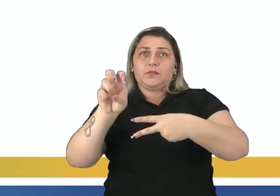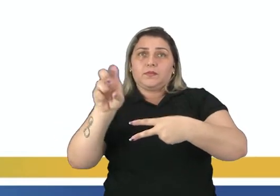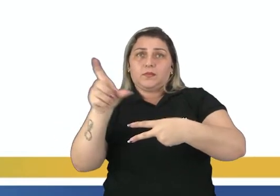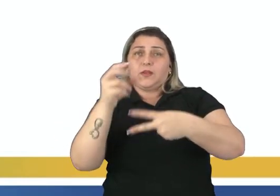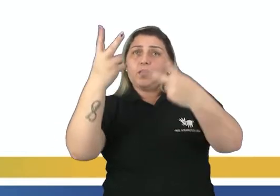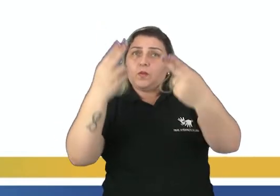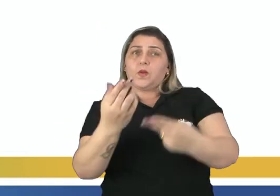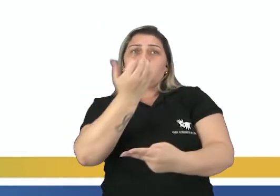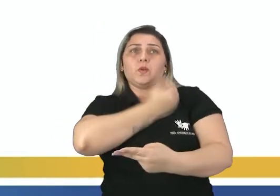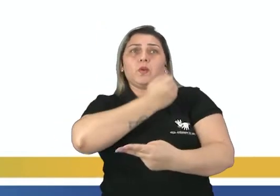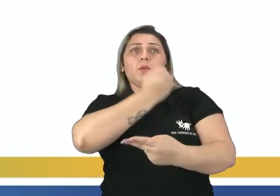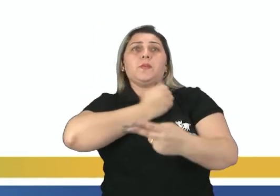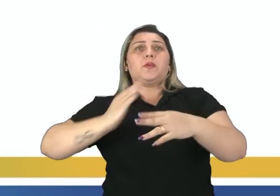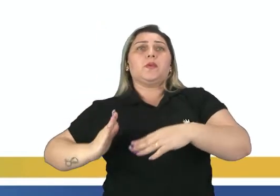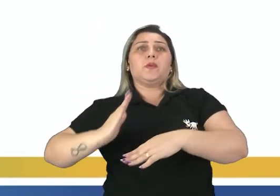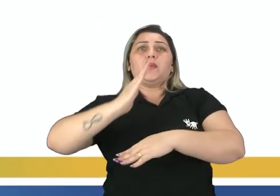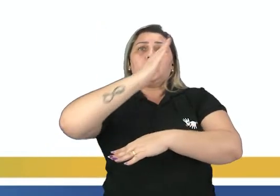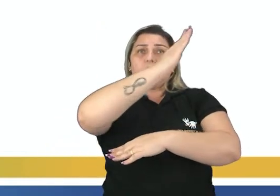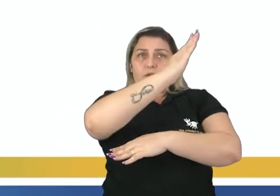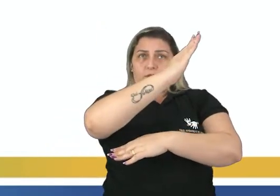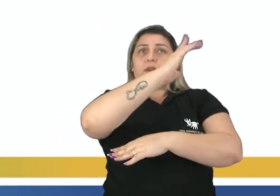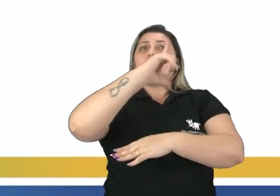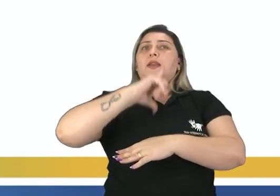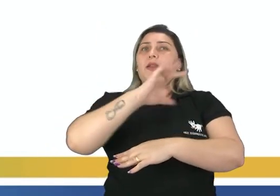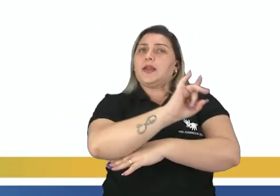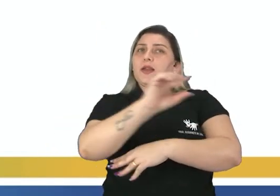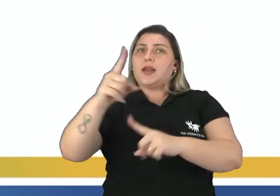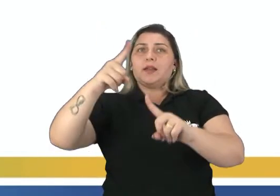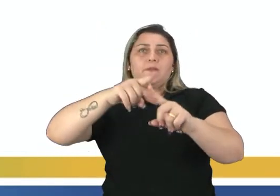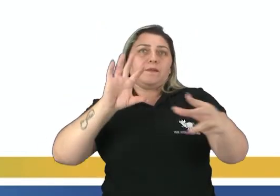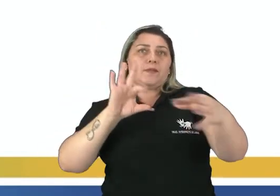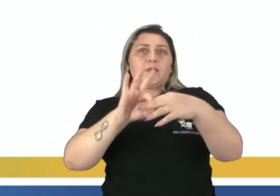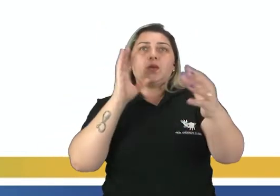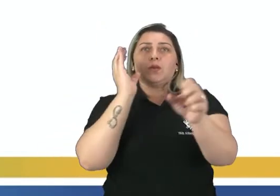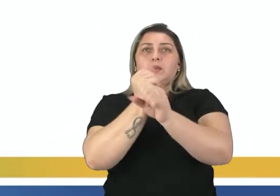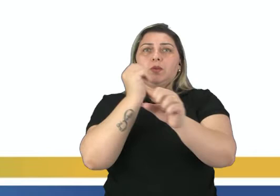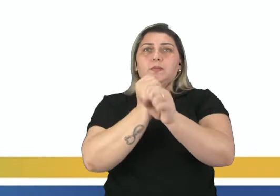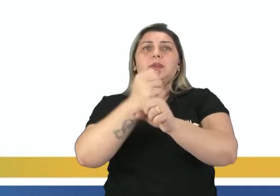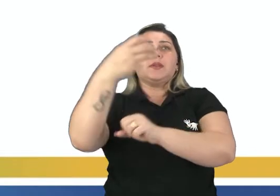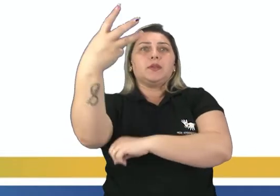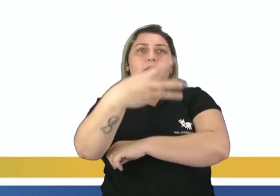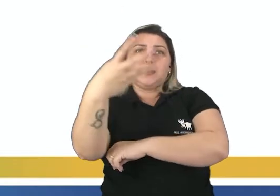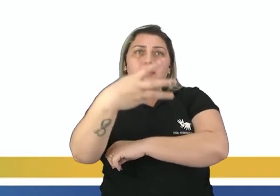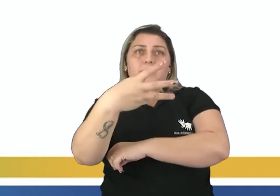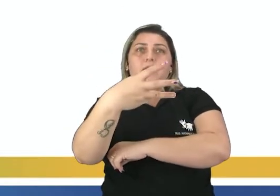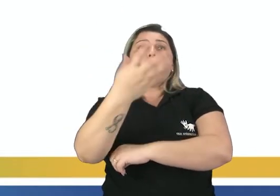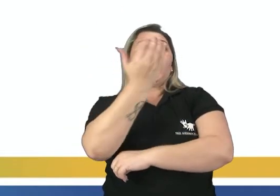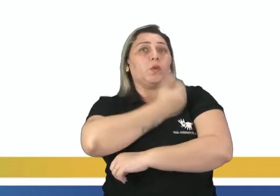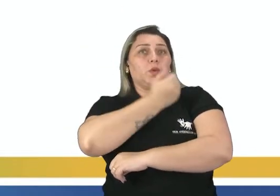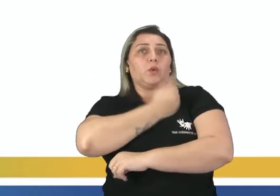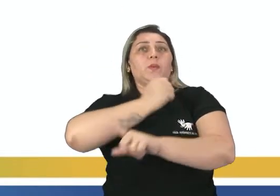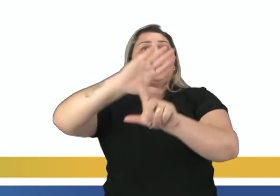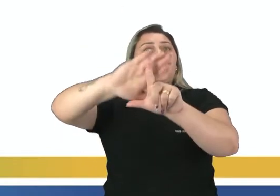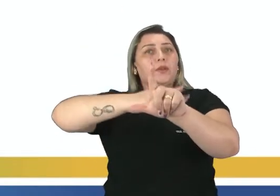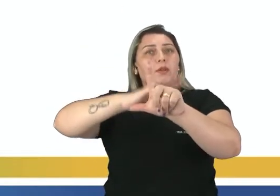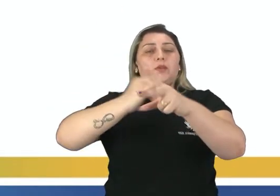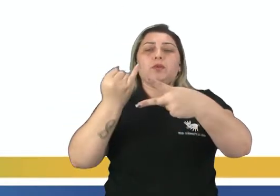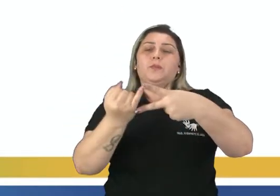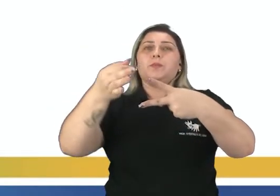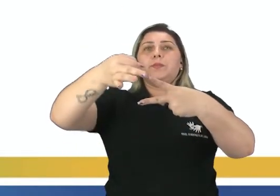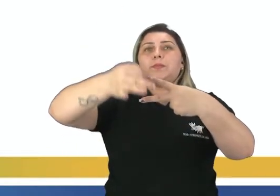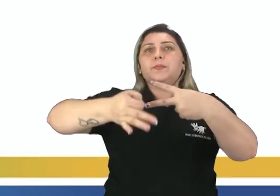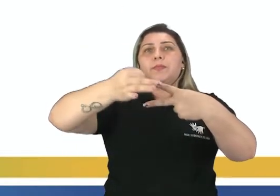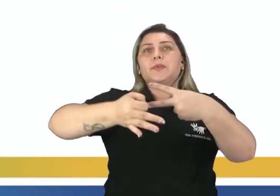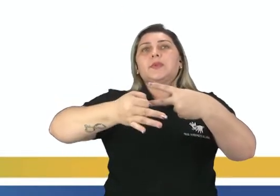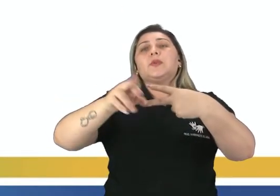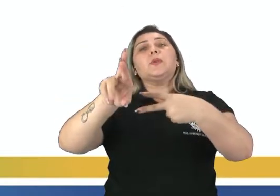ao número de diagonais que convergem em cada vértice somado a 3. Assim, o número de lados